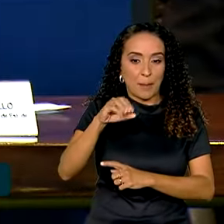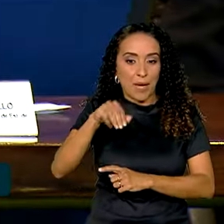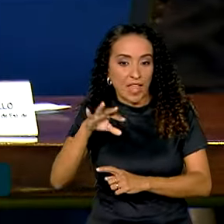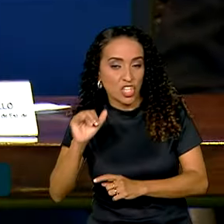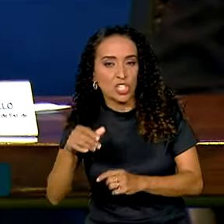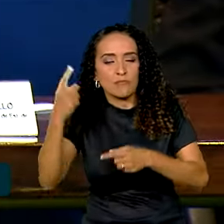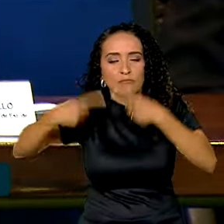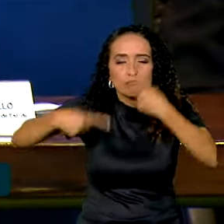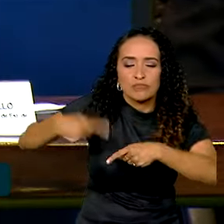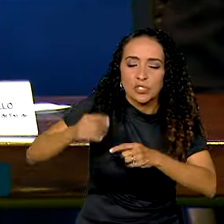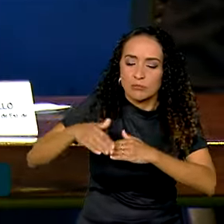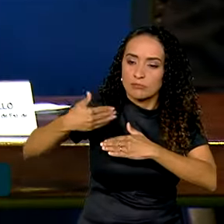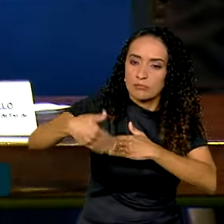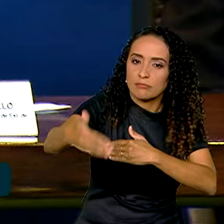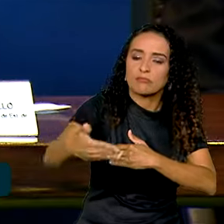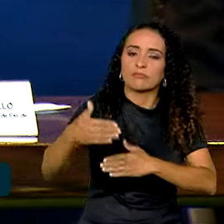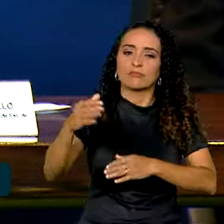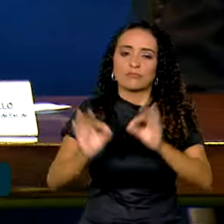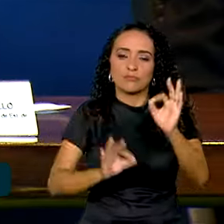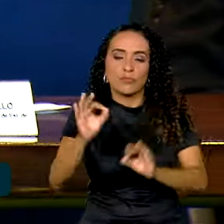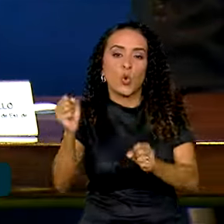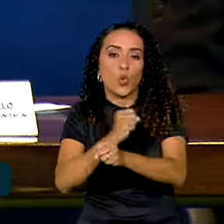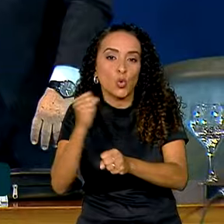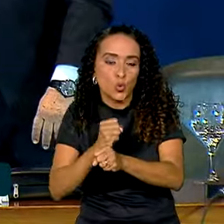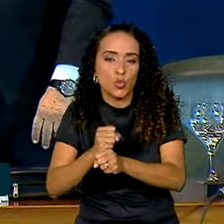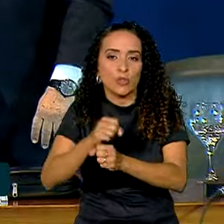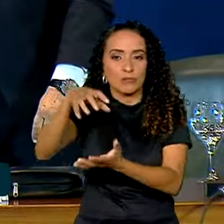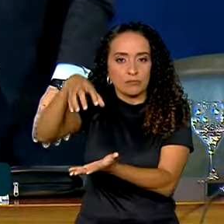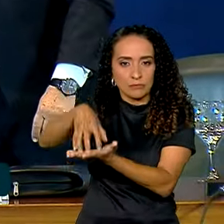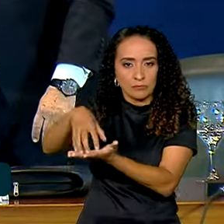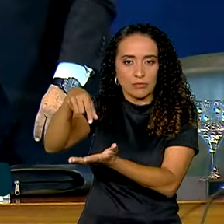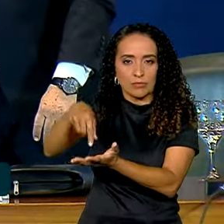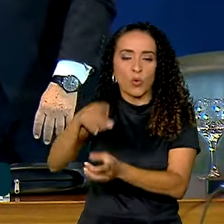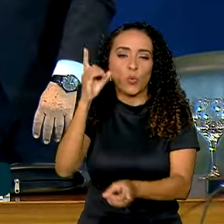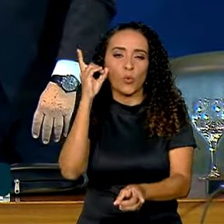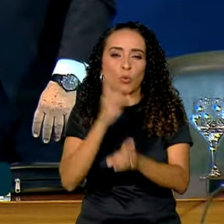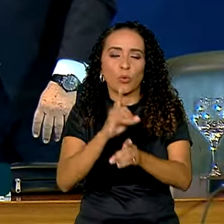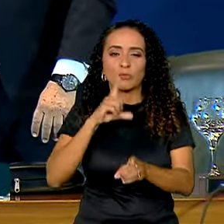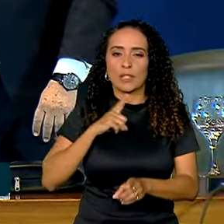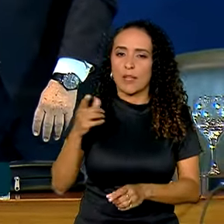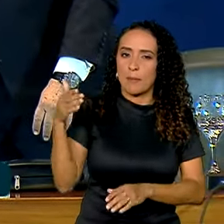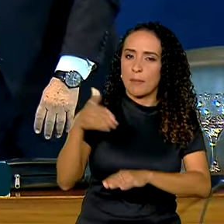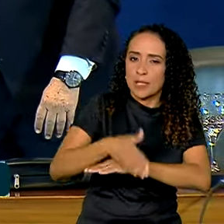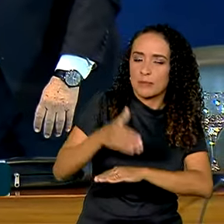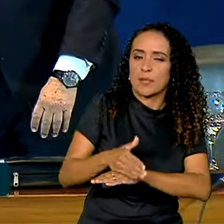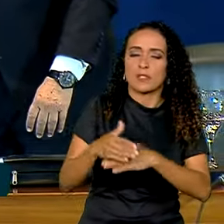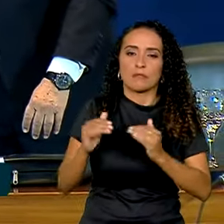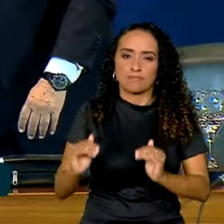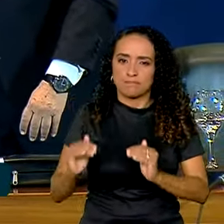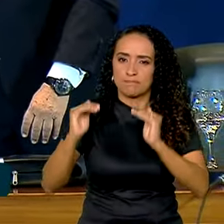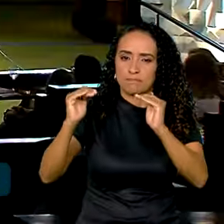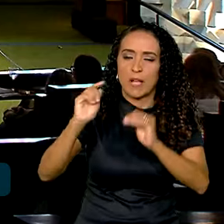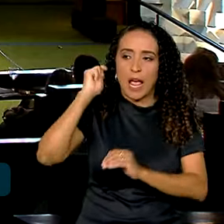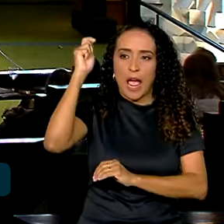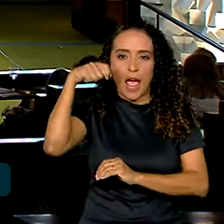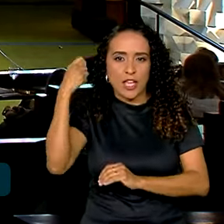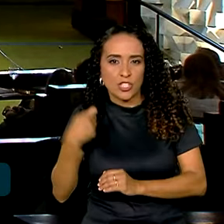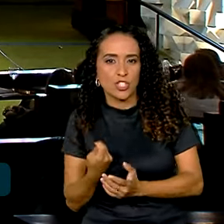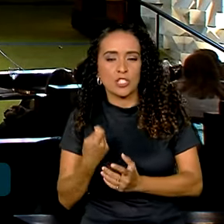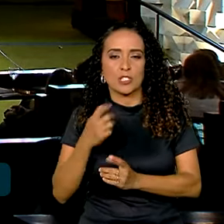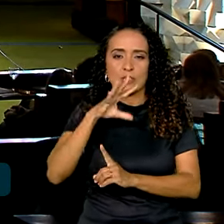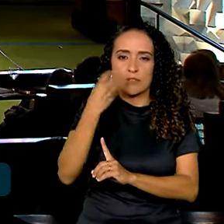discutir os próximos passos para a construção do memorial. O encontro, que conta com a presença de autoridades, artistas,